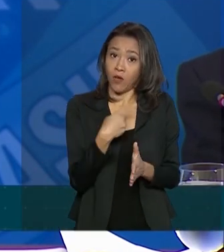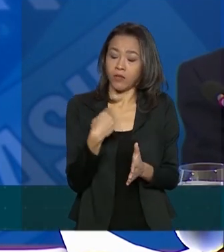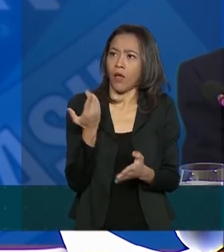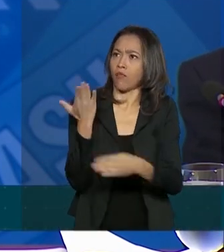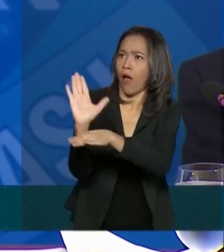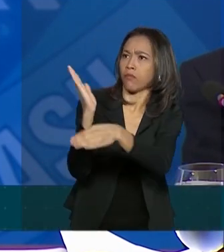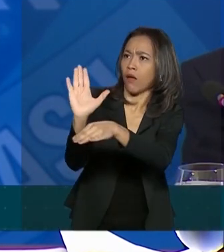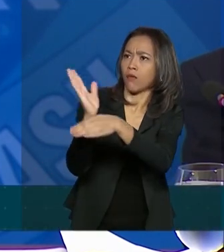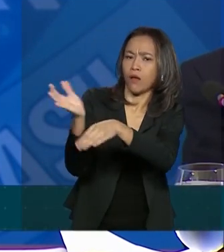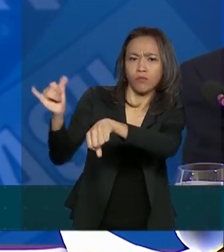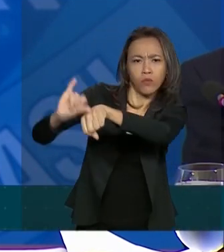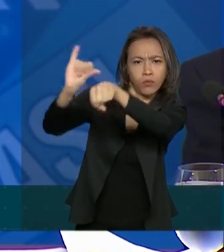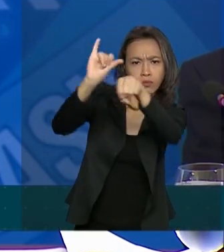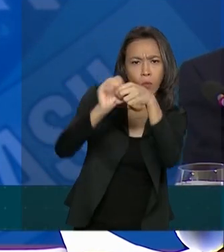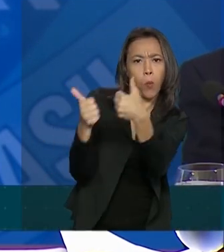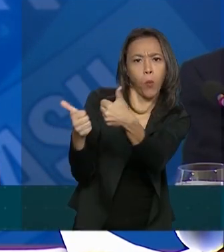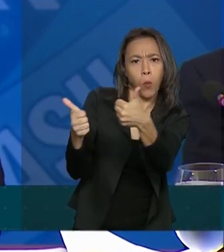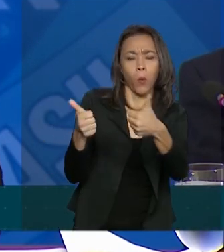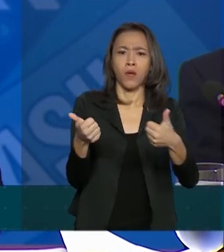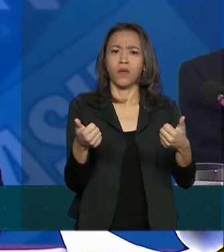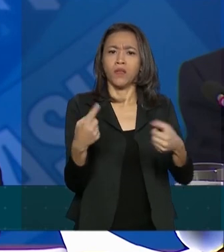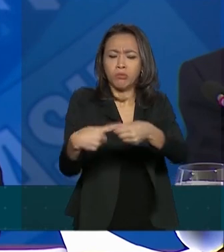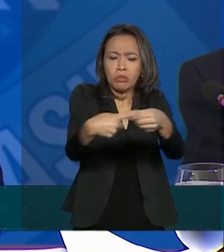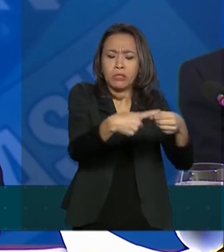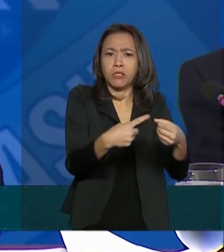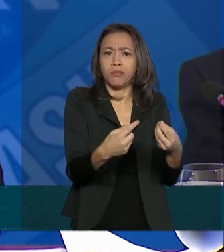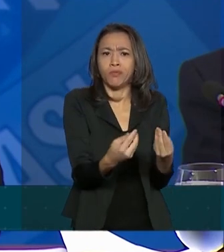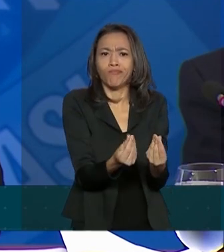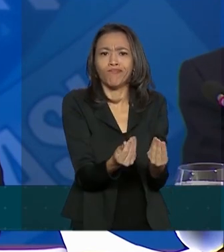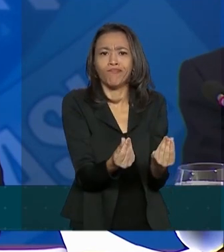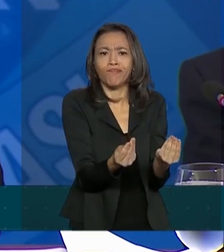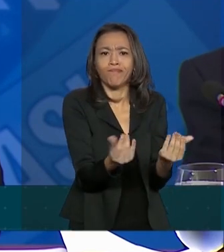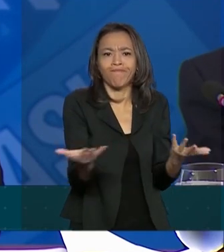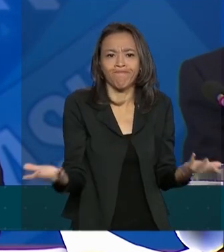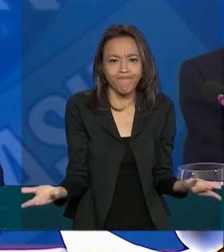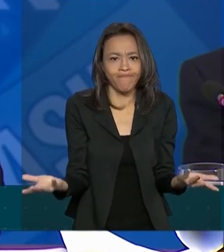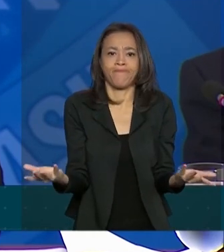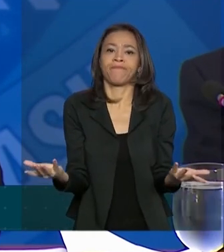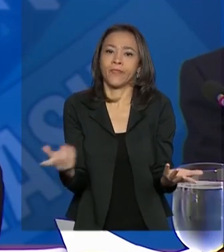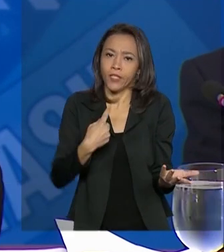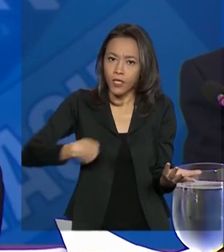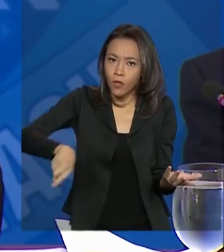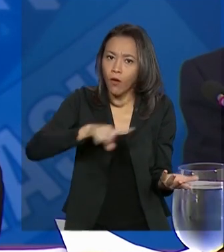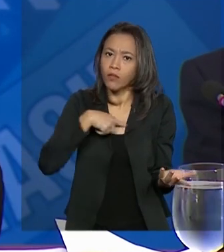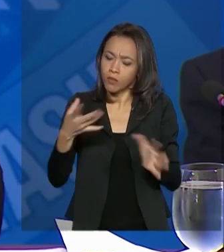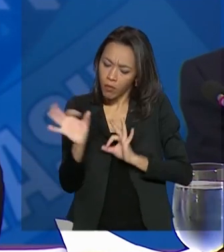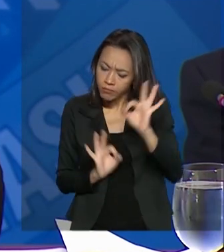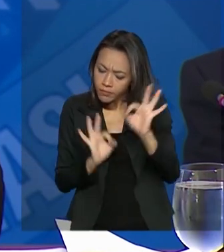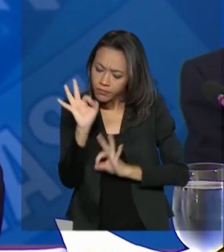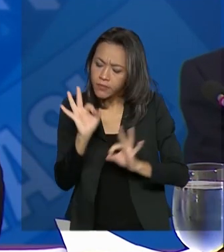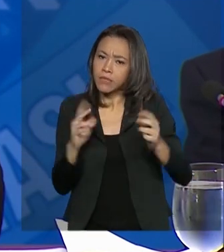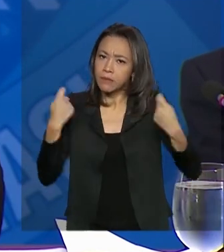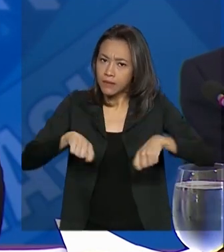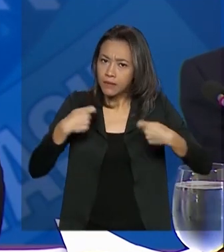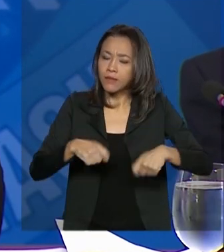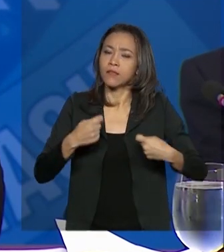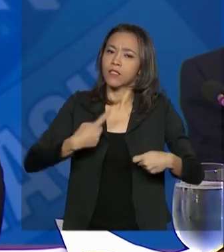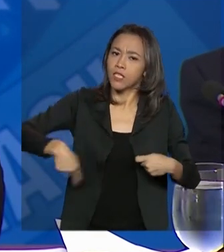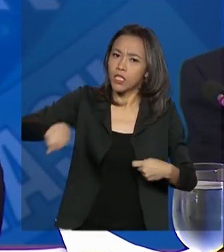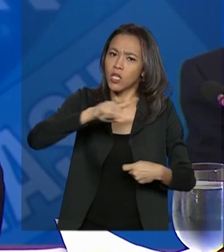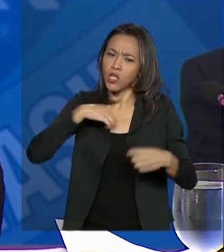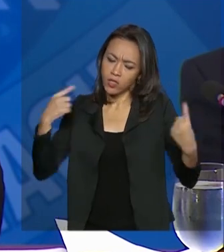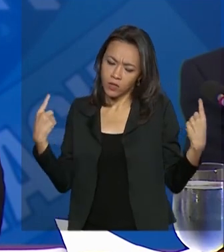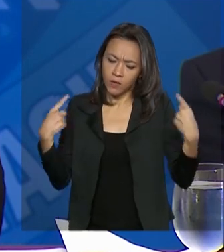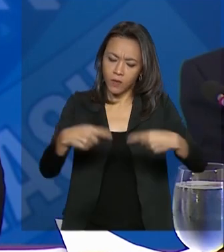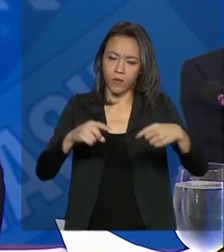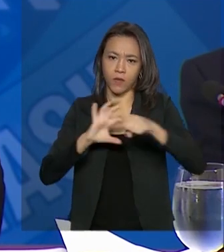dá recursos demais para os estados e municípios, além do necessário para o combate, além do que nós estamos vislumbrando que é necessário para que a gente faça o combate da